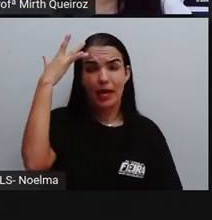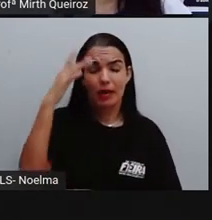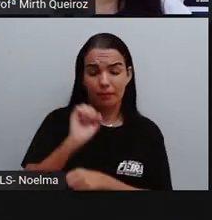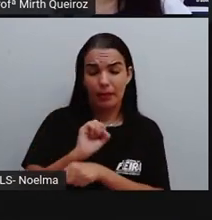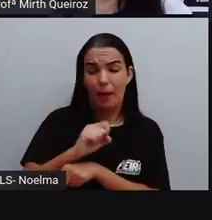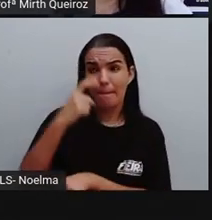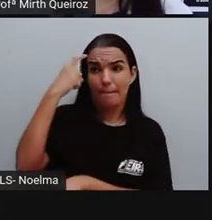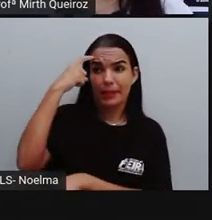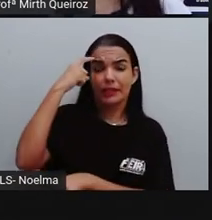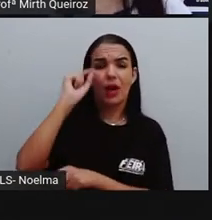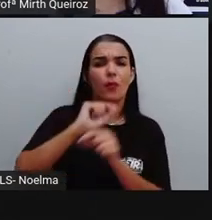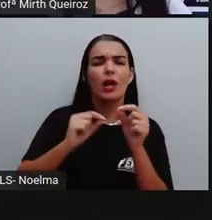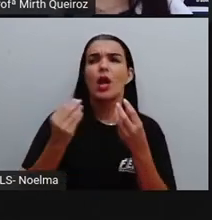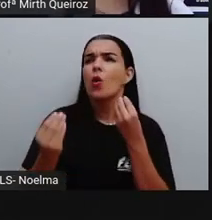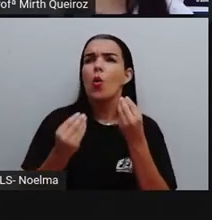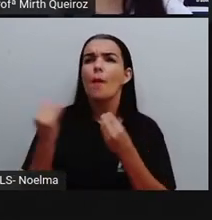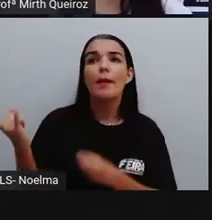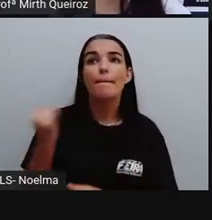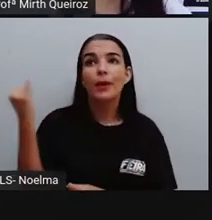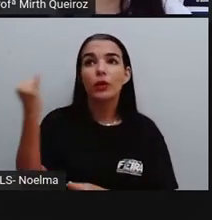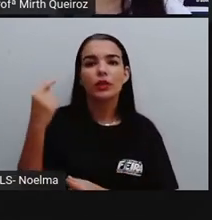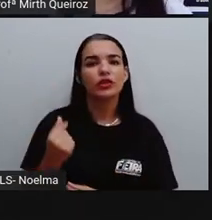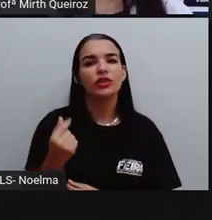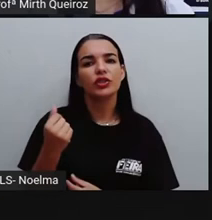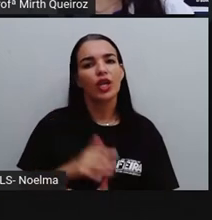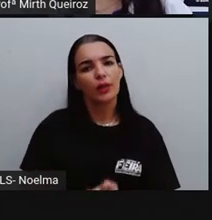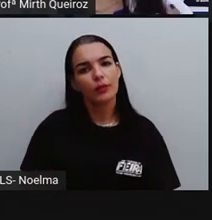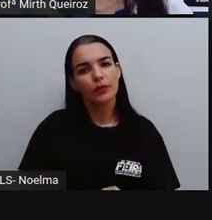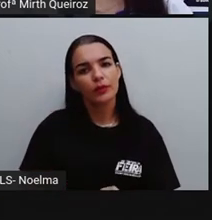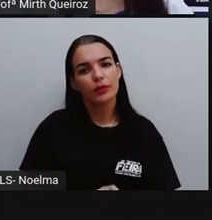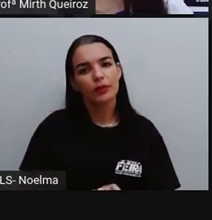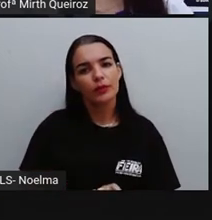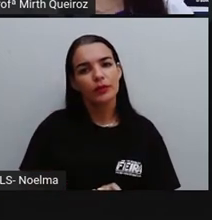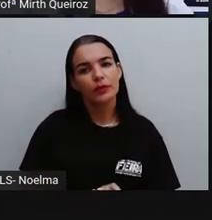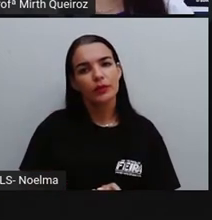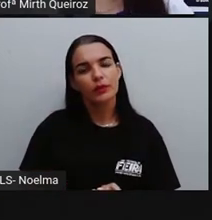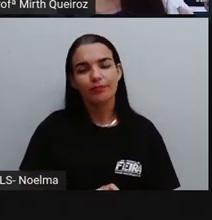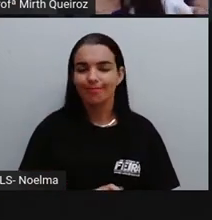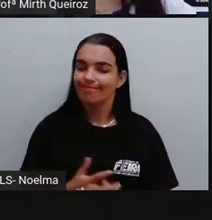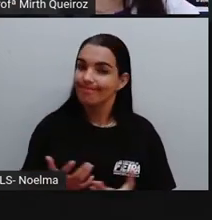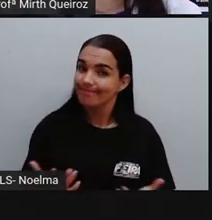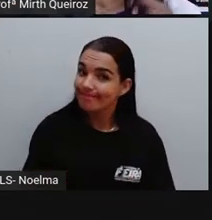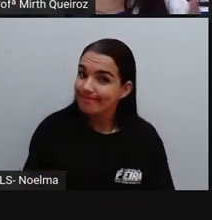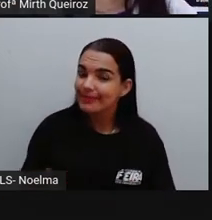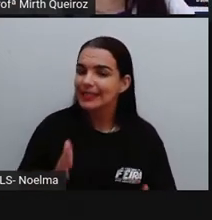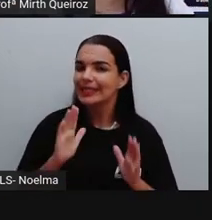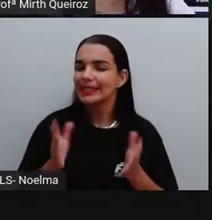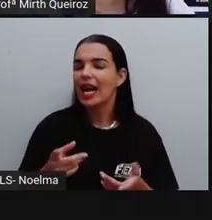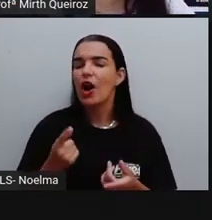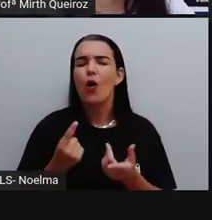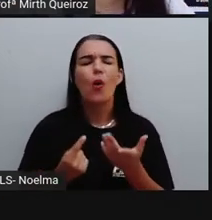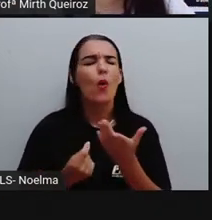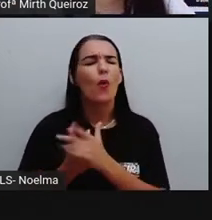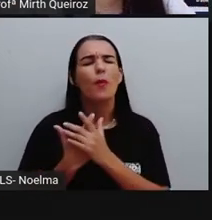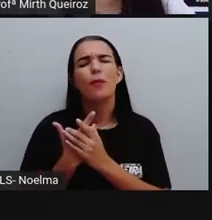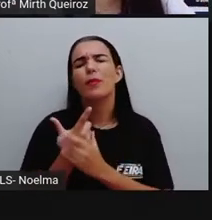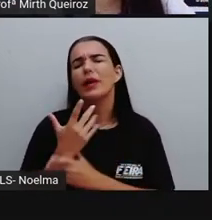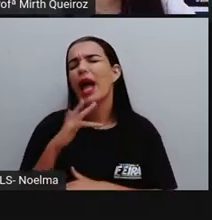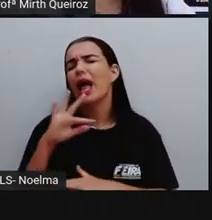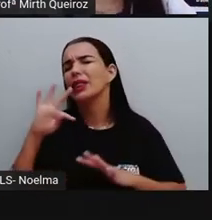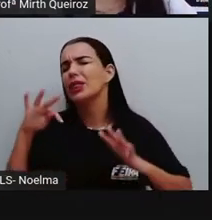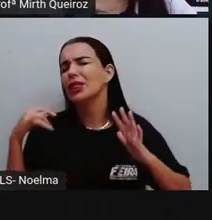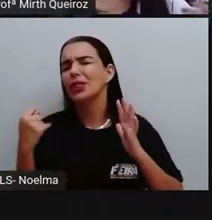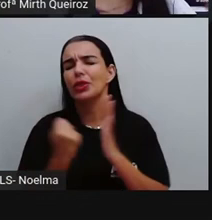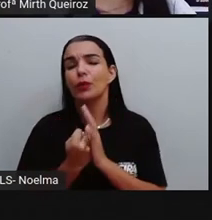importante? Pra que que vocês precisam do dinheiro? Pra gente comprar tudo. Os pais de vocês comprarem tudo que vocês